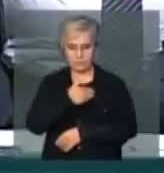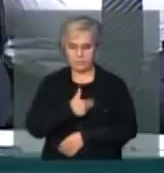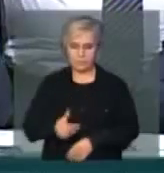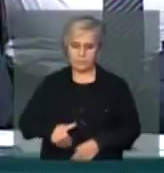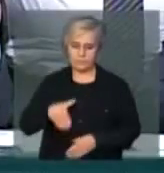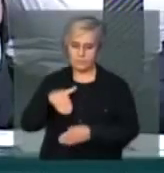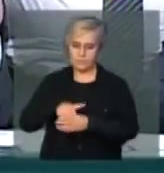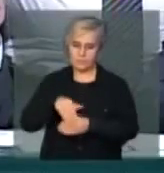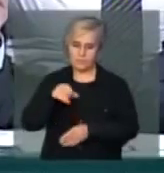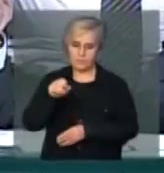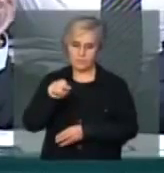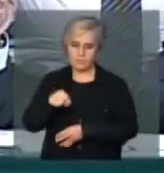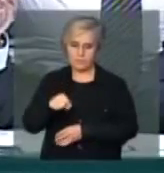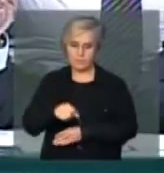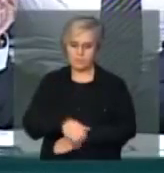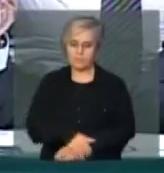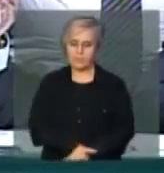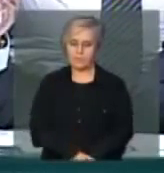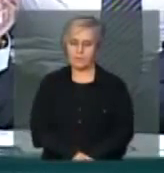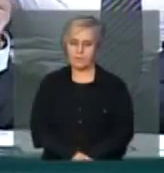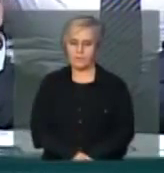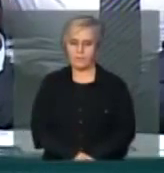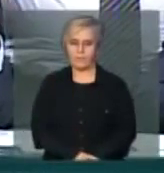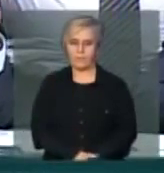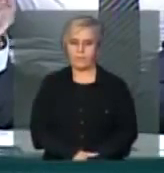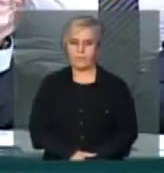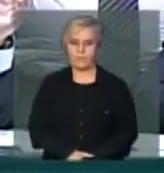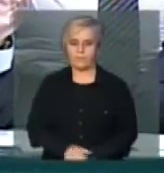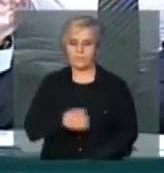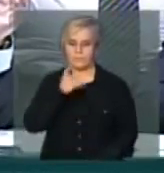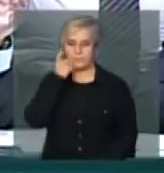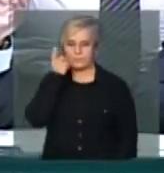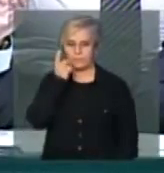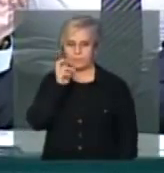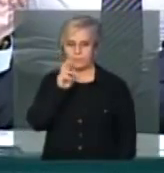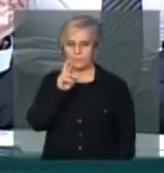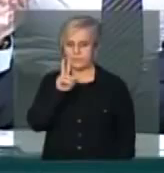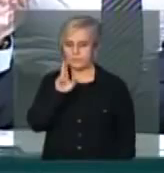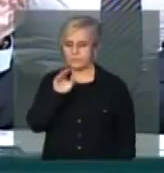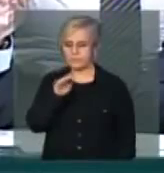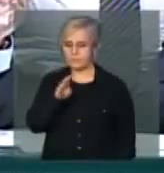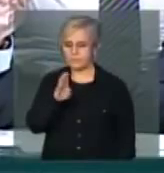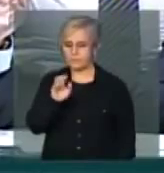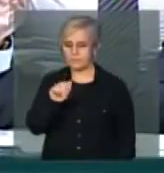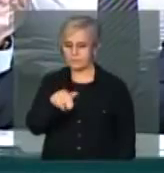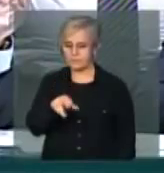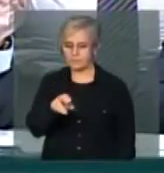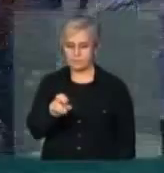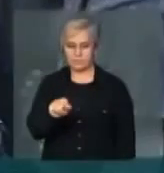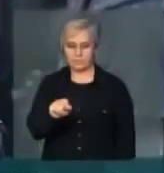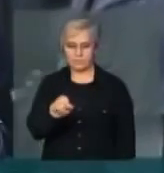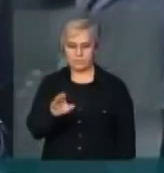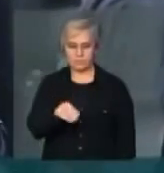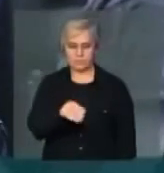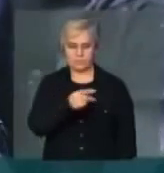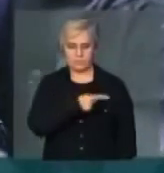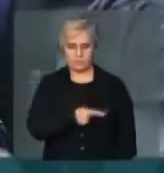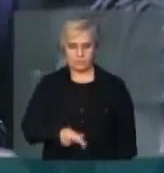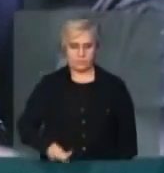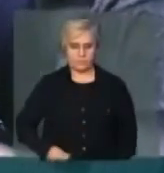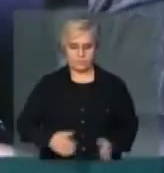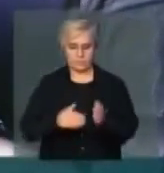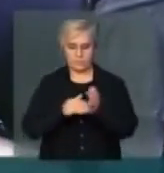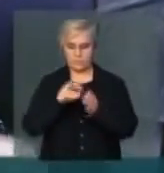Sr. Presidente, 15 segundos, o Presidente do